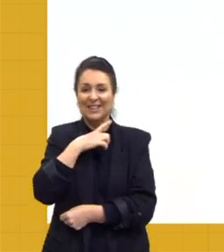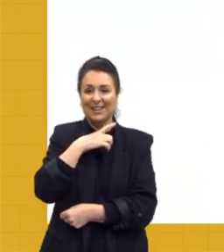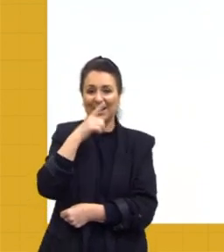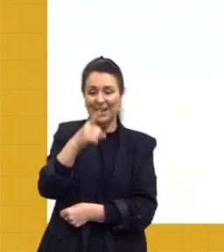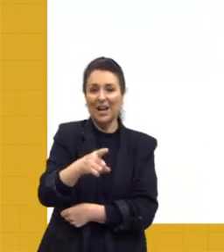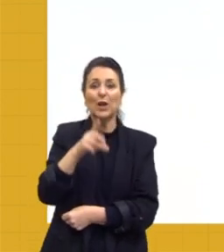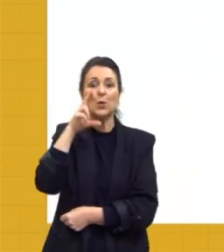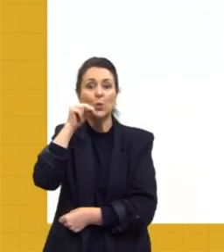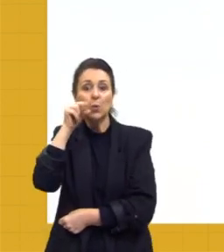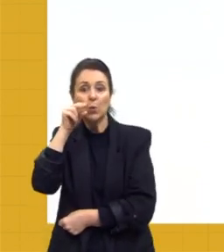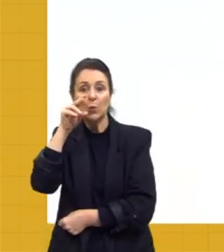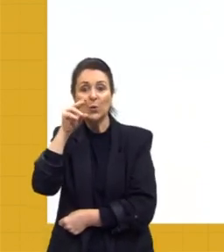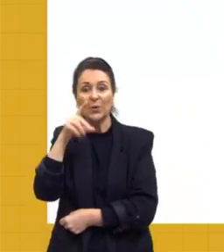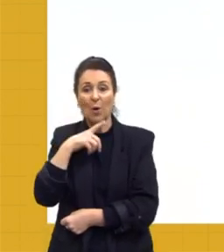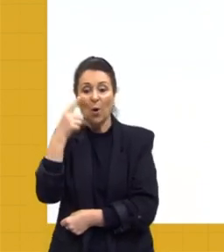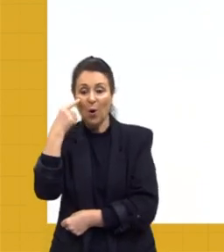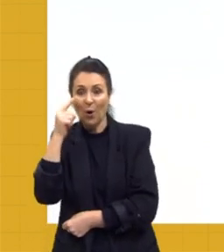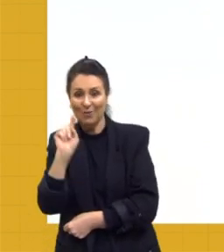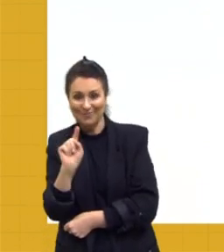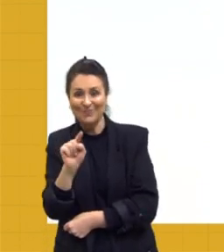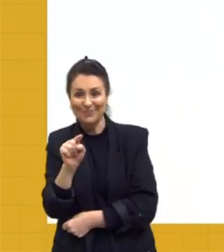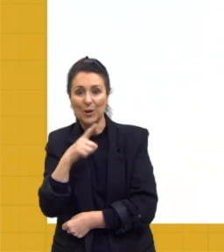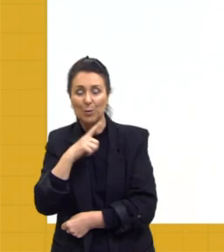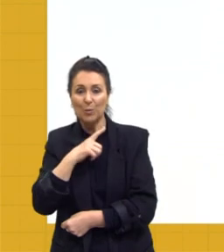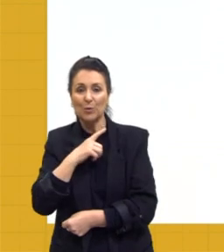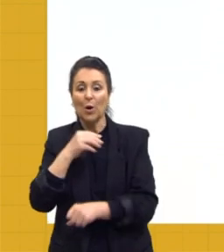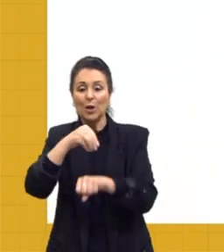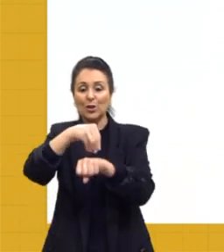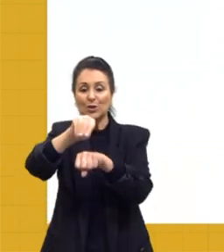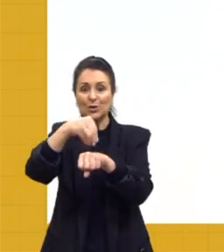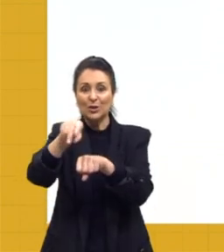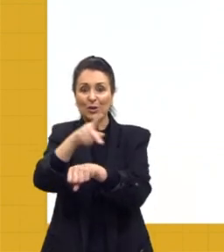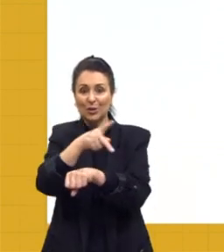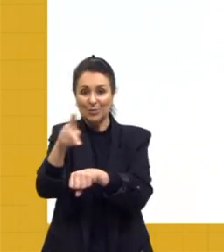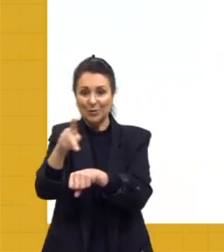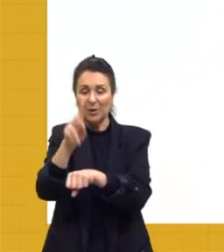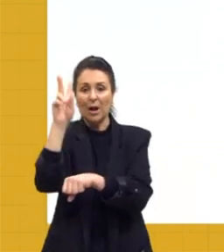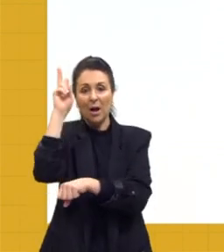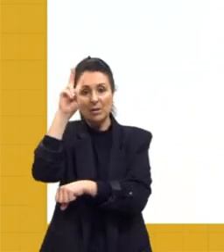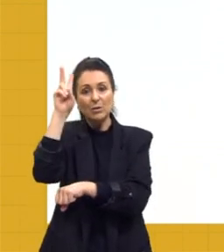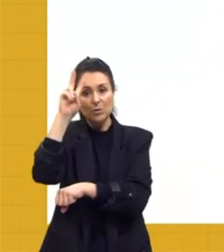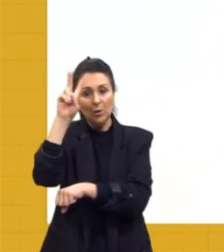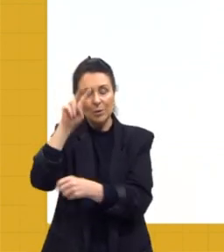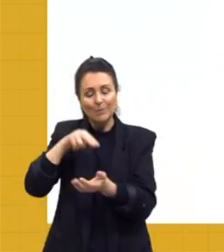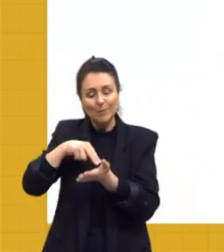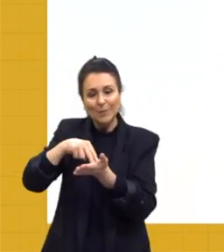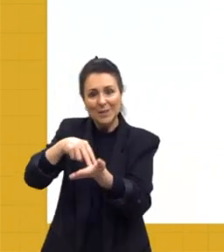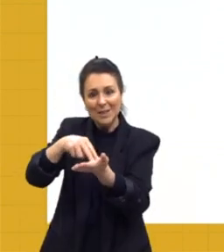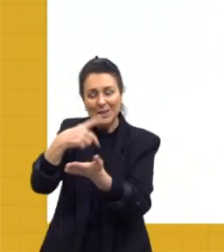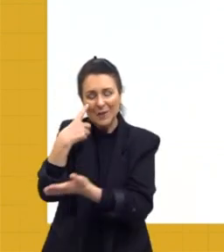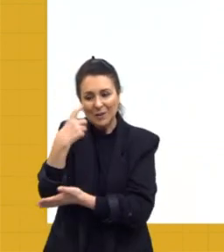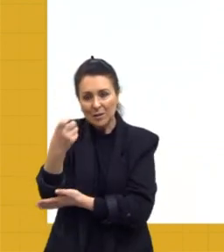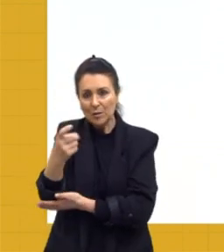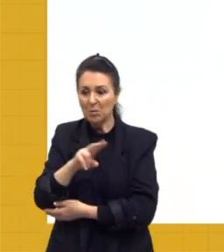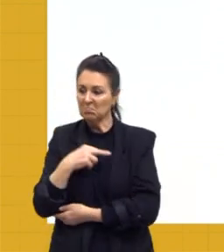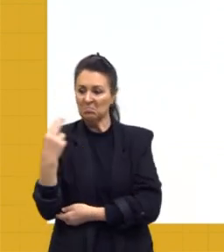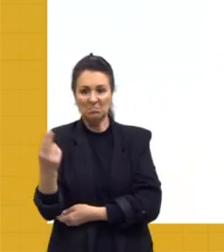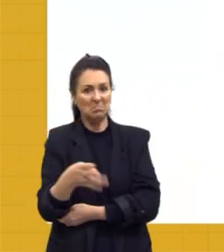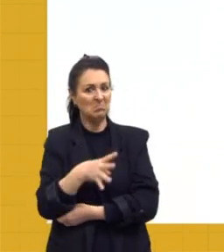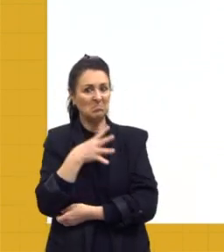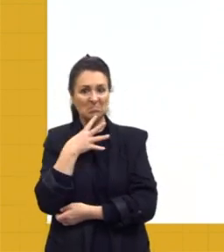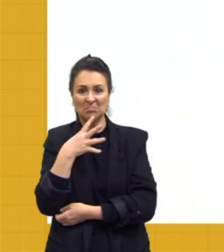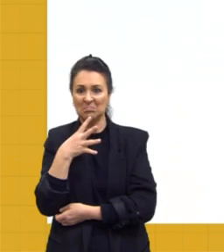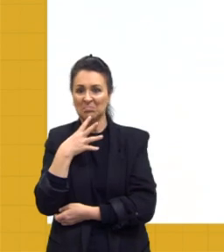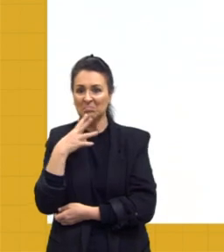Twitter, se vocês quiserem conferir ali, fica a dica. Essas histórias de resistência são muito interessantes. E como a gente desconhece essas histórias,